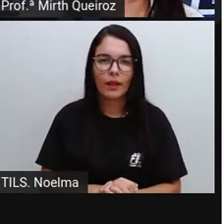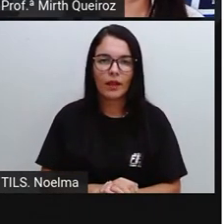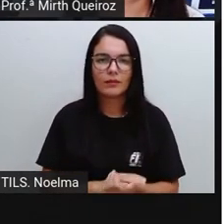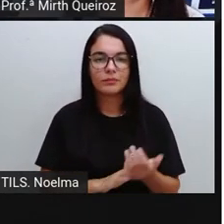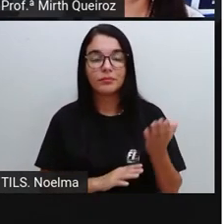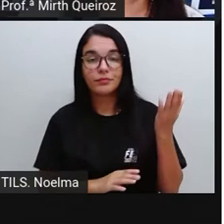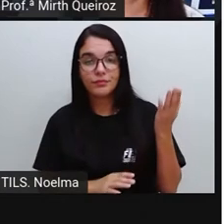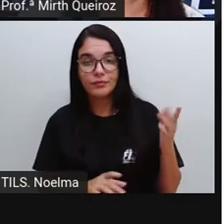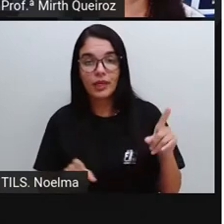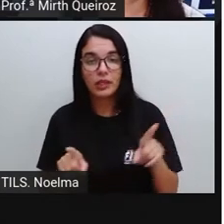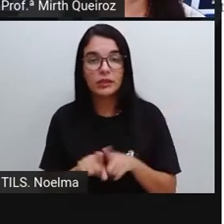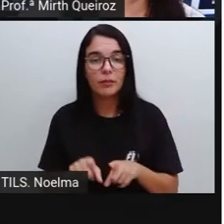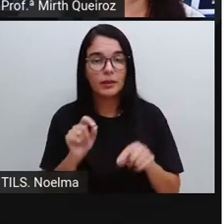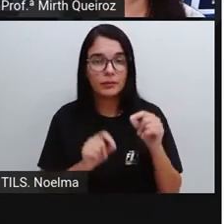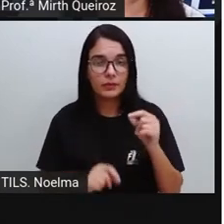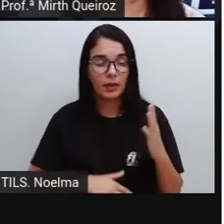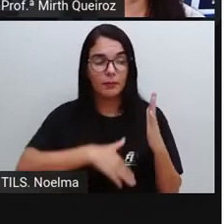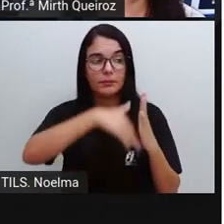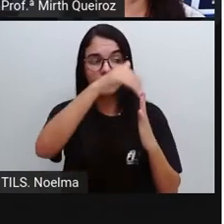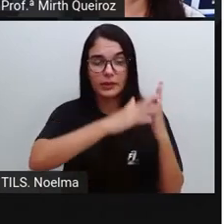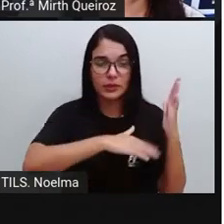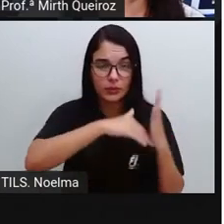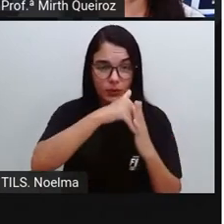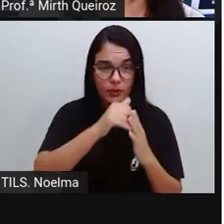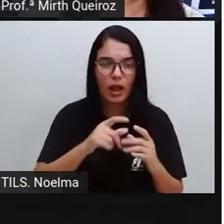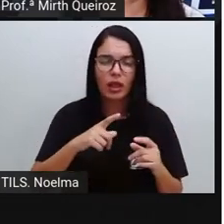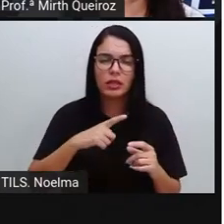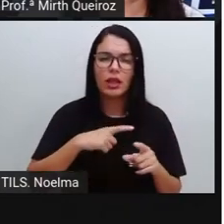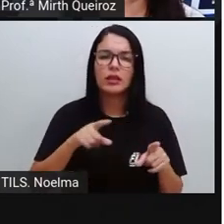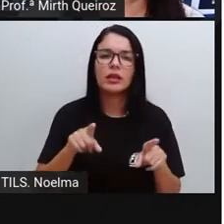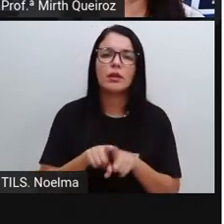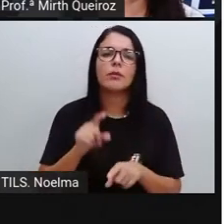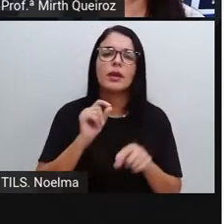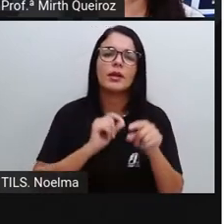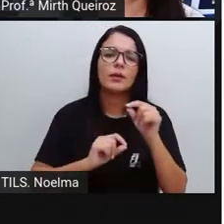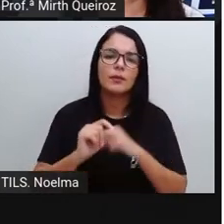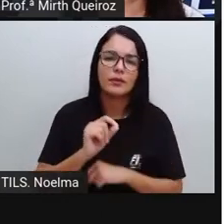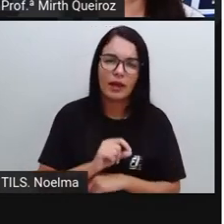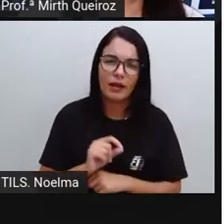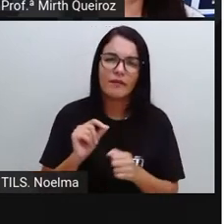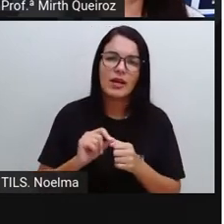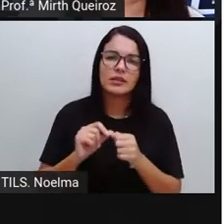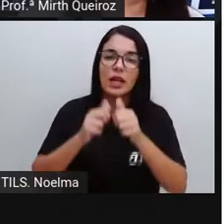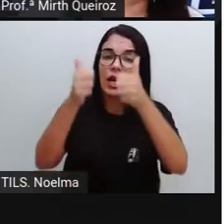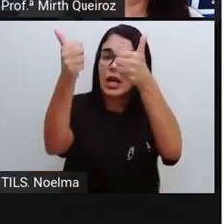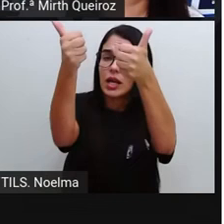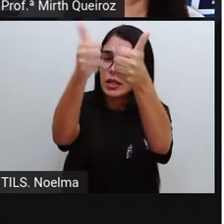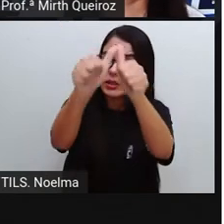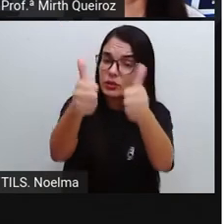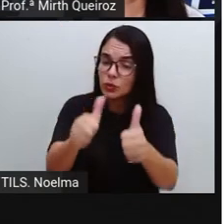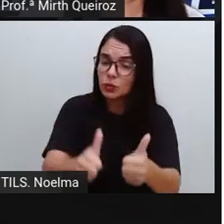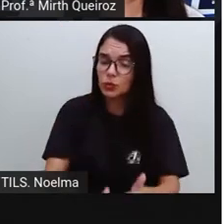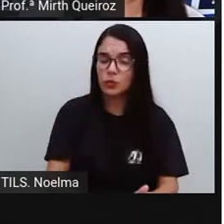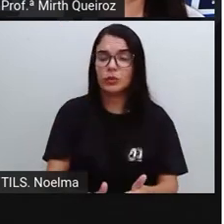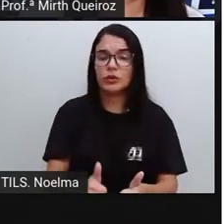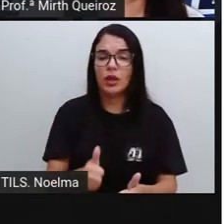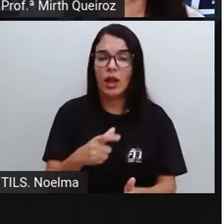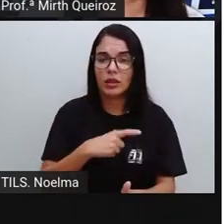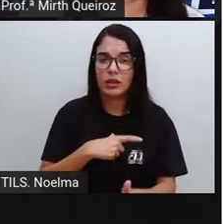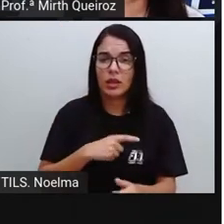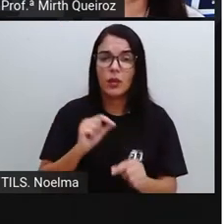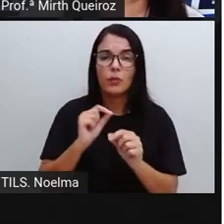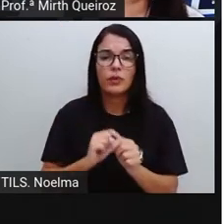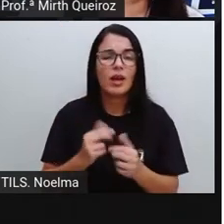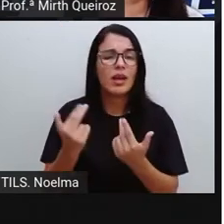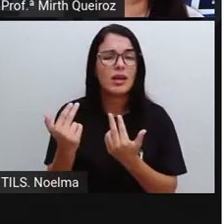Além da pintura, ele também, Romero Brito, costuma também fazer esculturas. As esculturas, elas